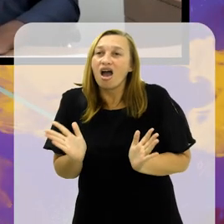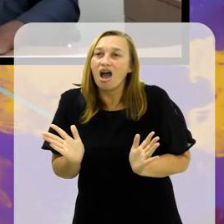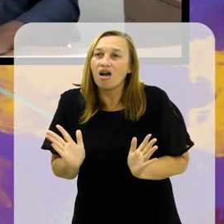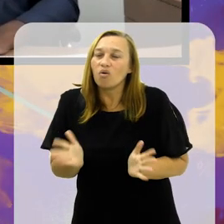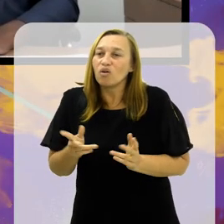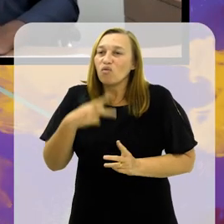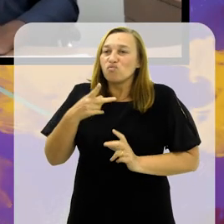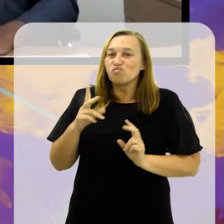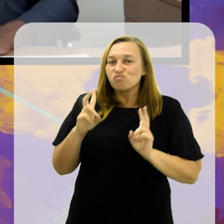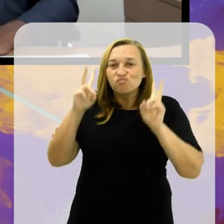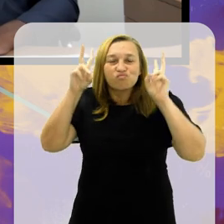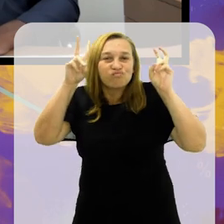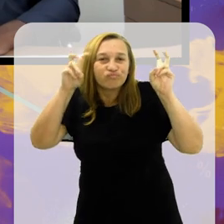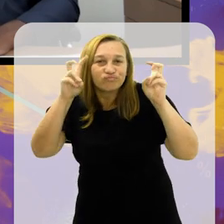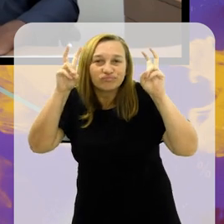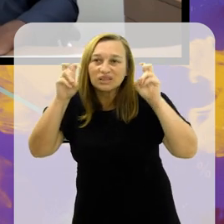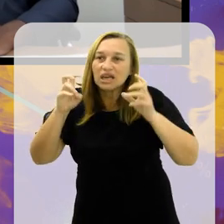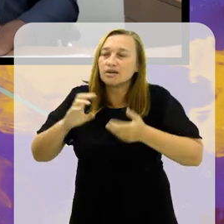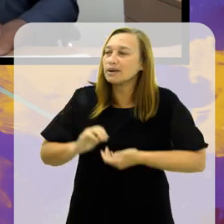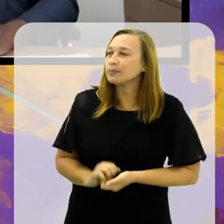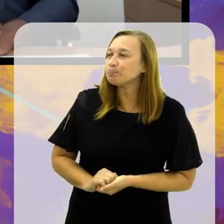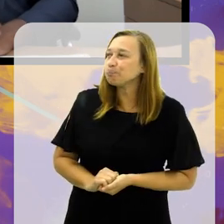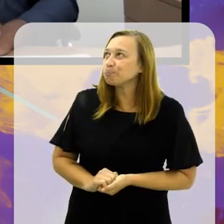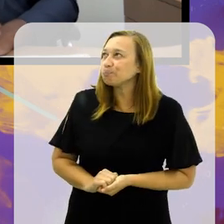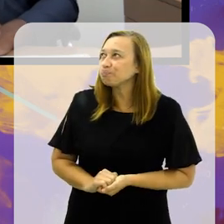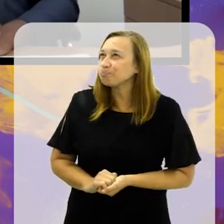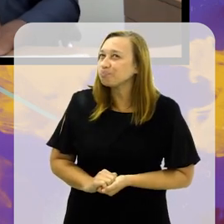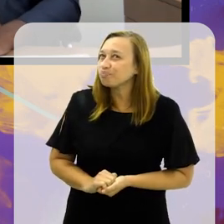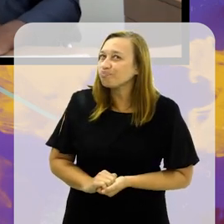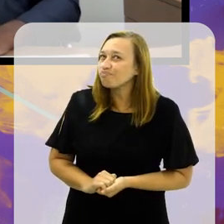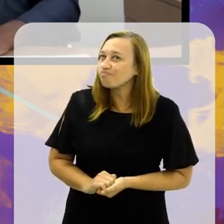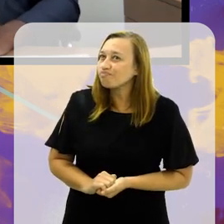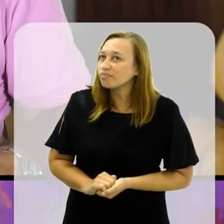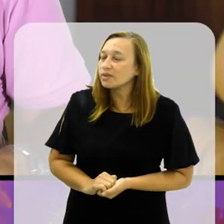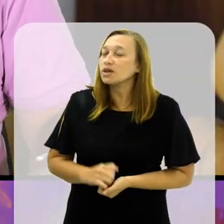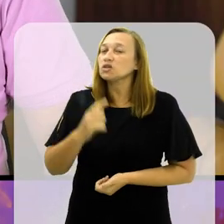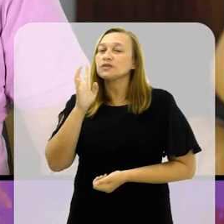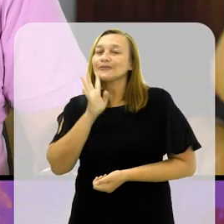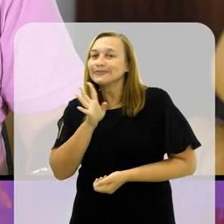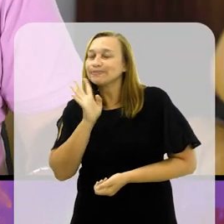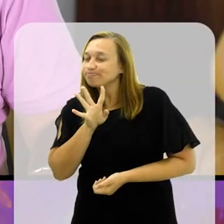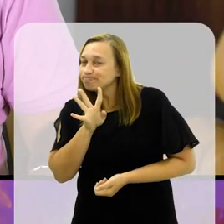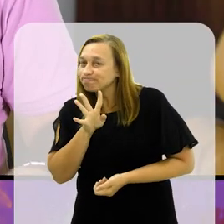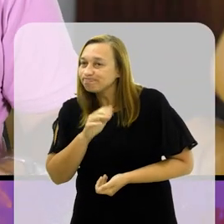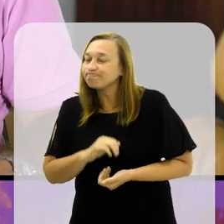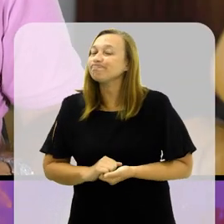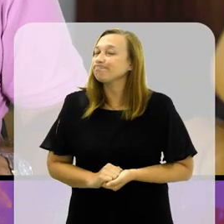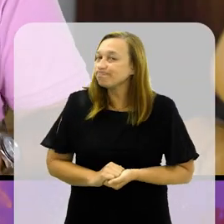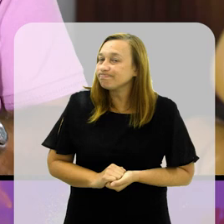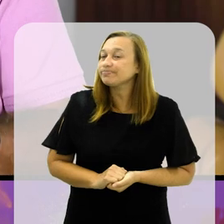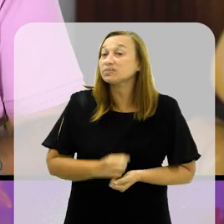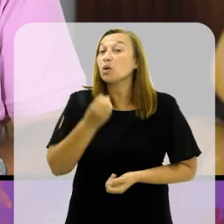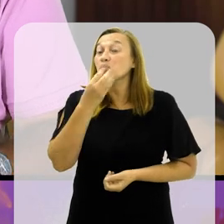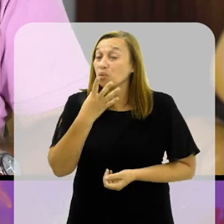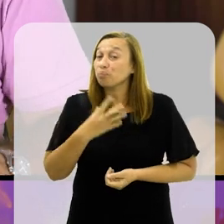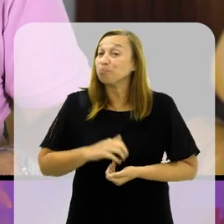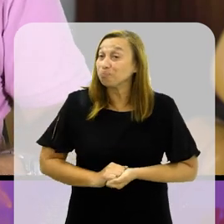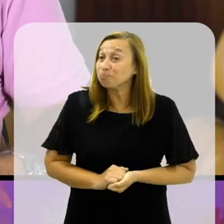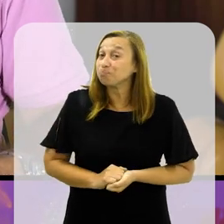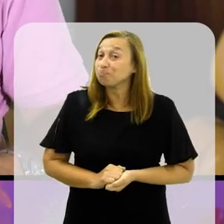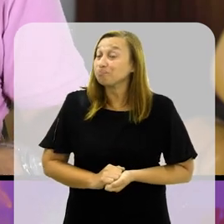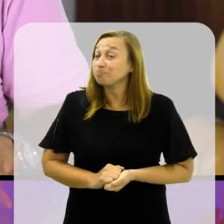abrir esse tema tratando de um assunto que eu achei muito bacana, achei muito